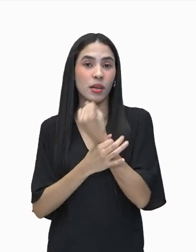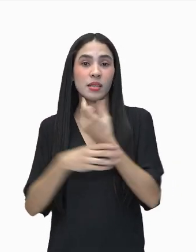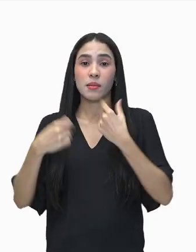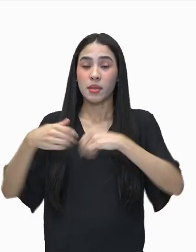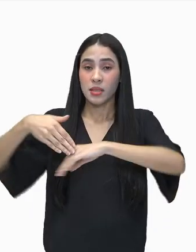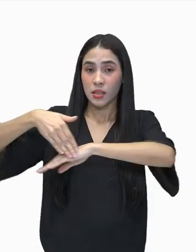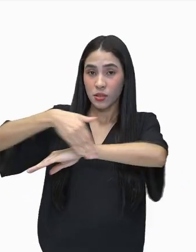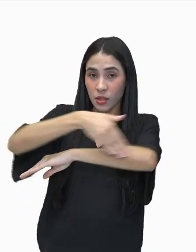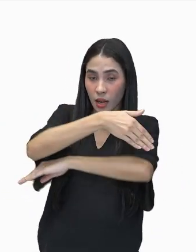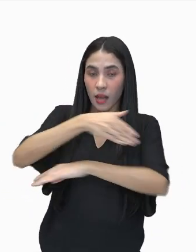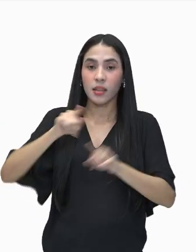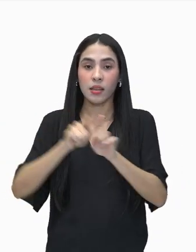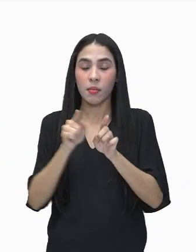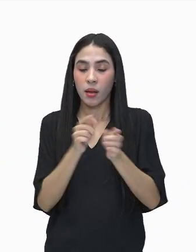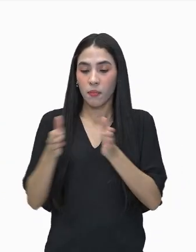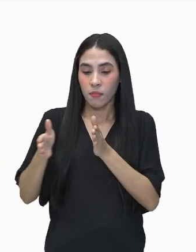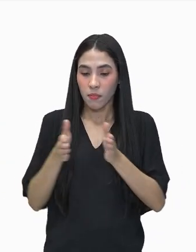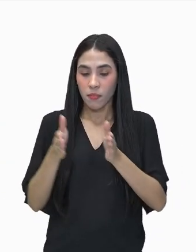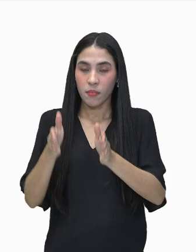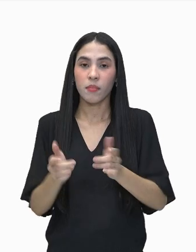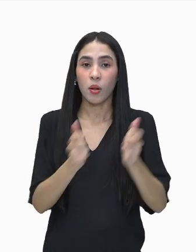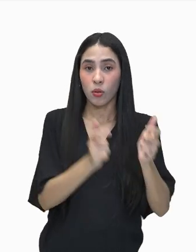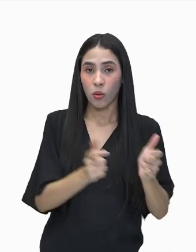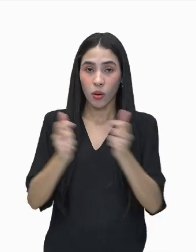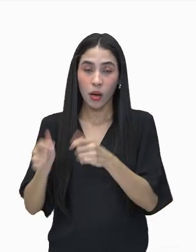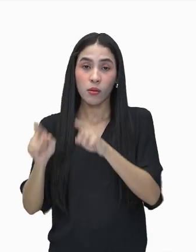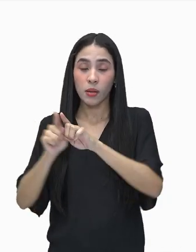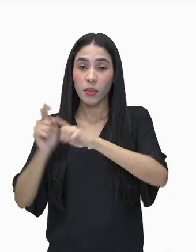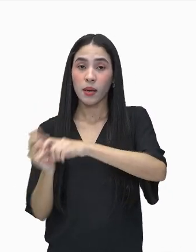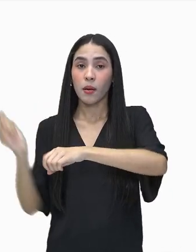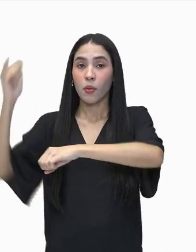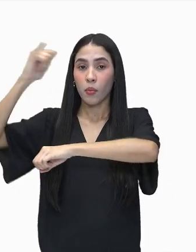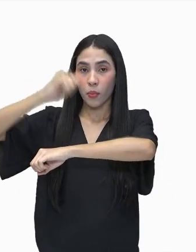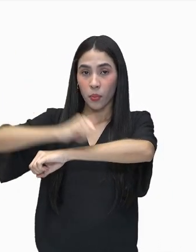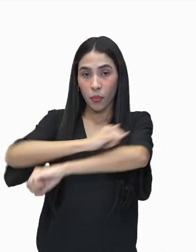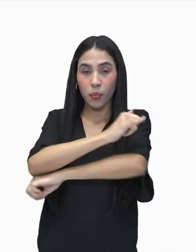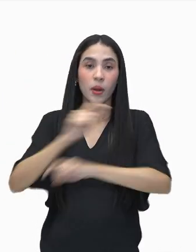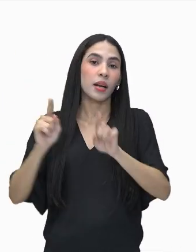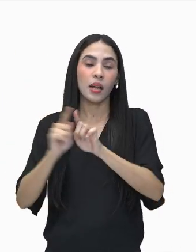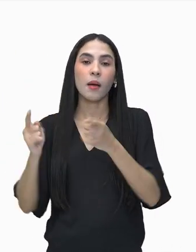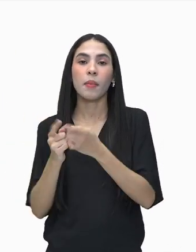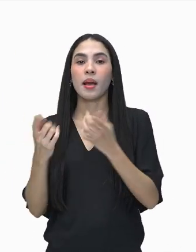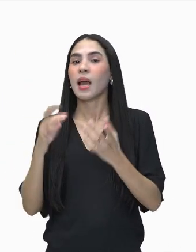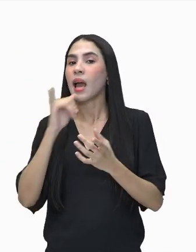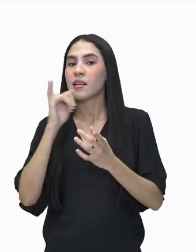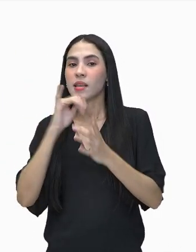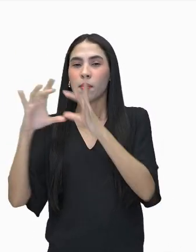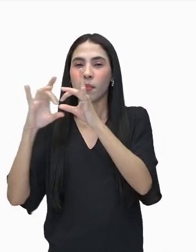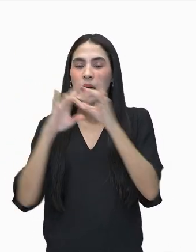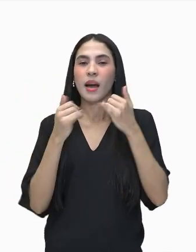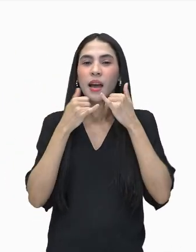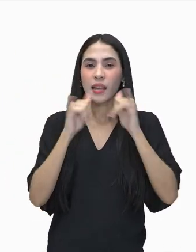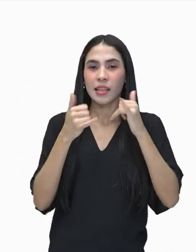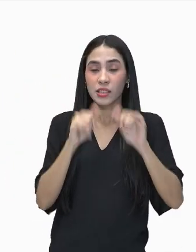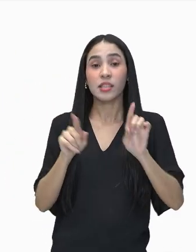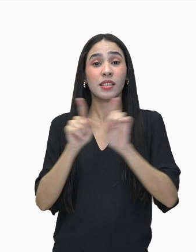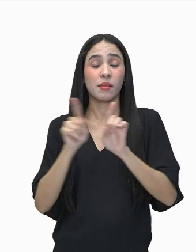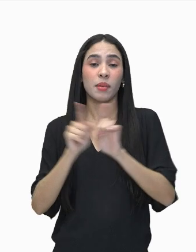ferrovias, portos, aeroportos e redes de energia e telecomunicações.